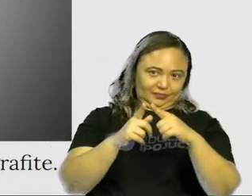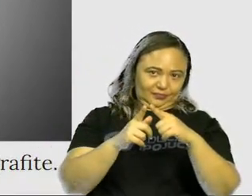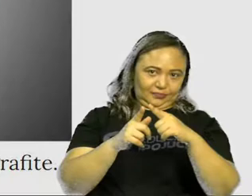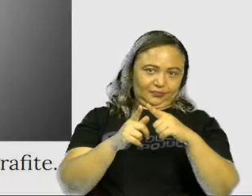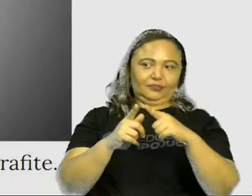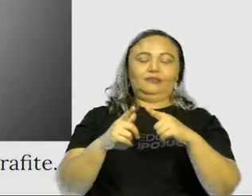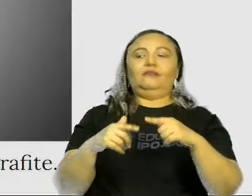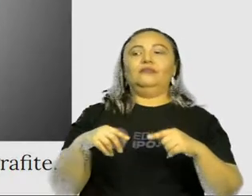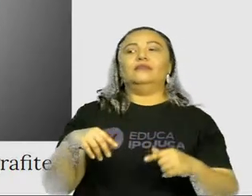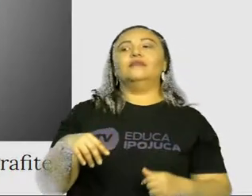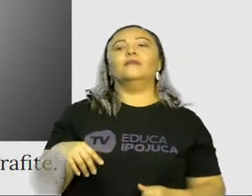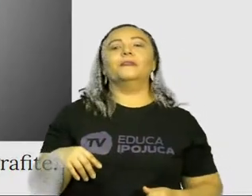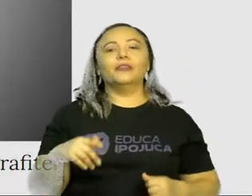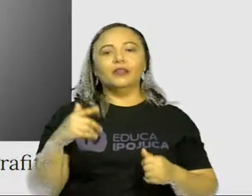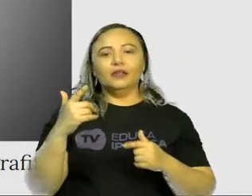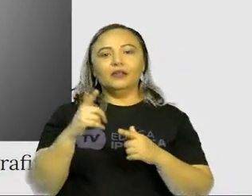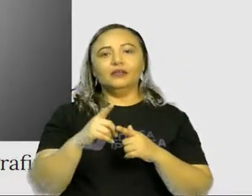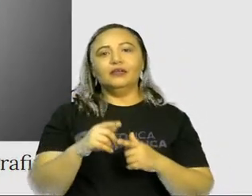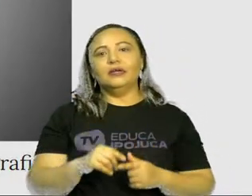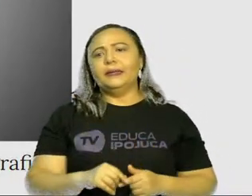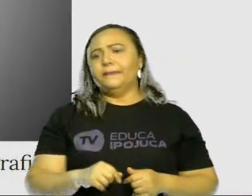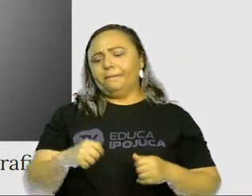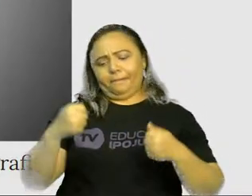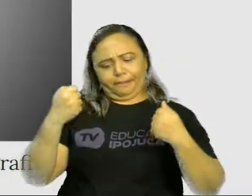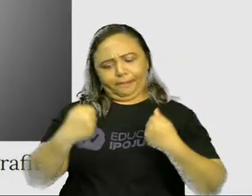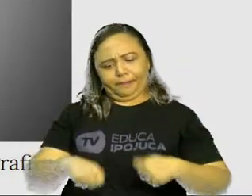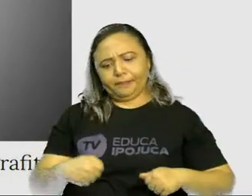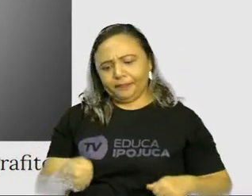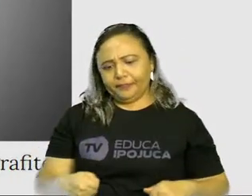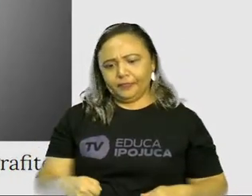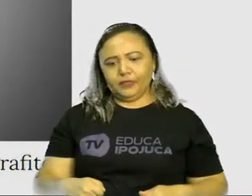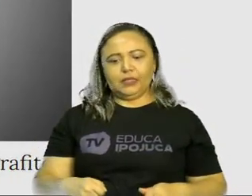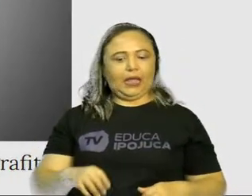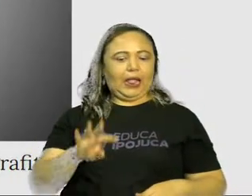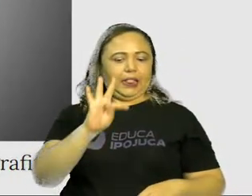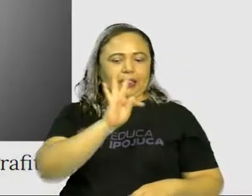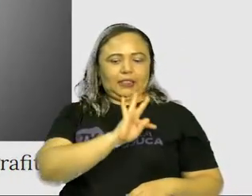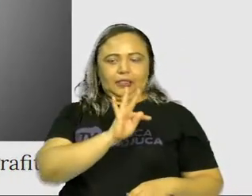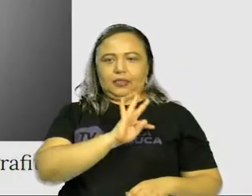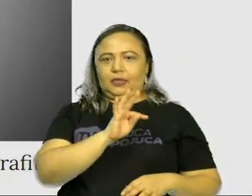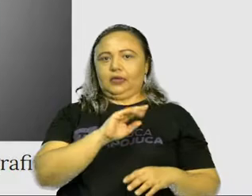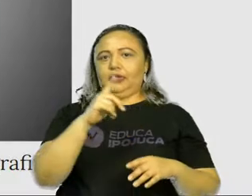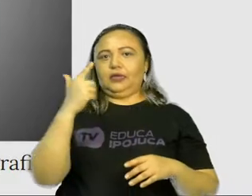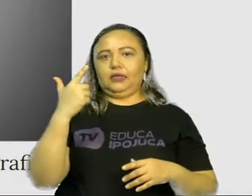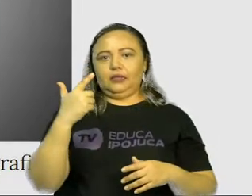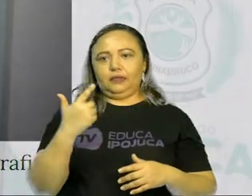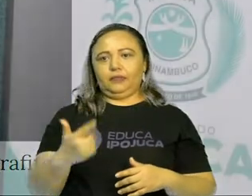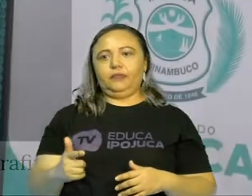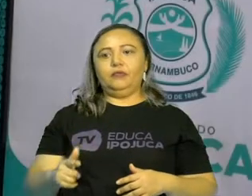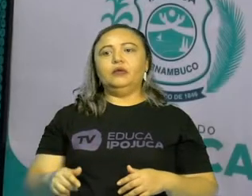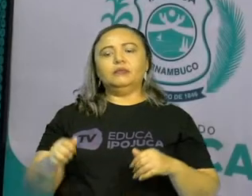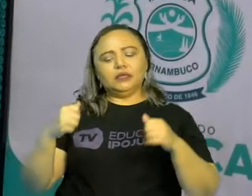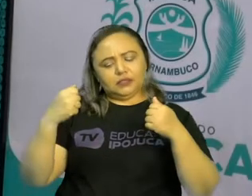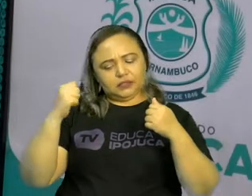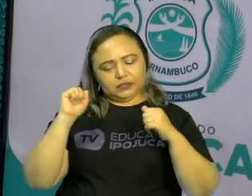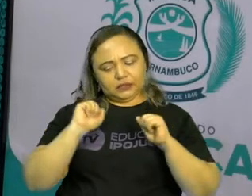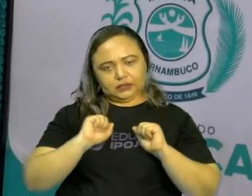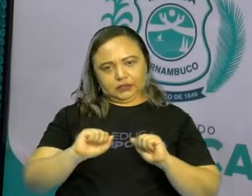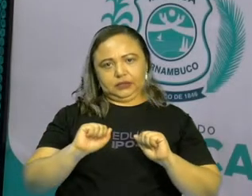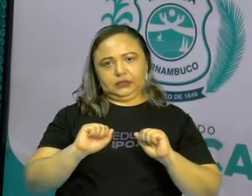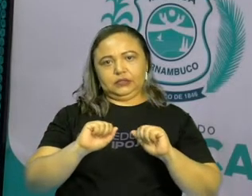exige muita técnica, né? E sim a habilidade para o desenho.